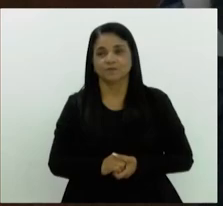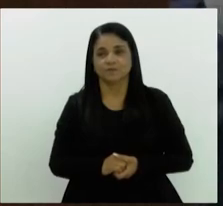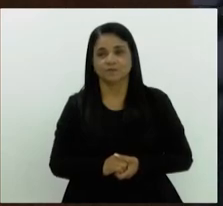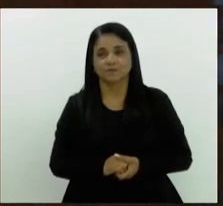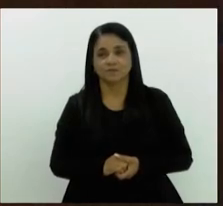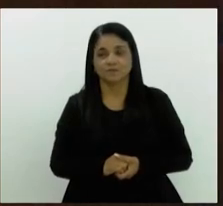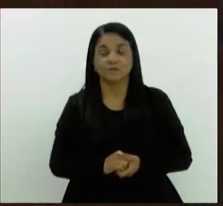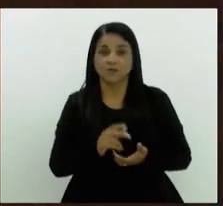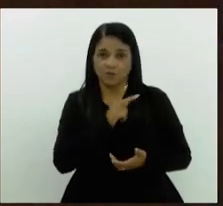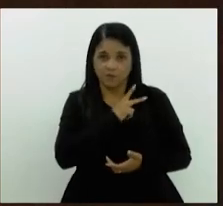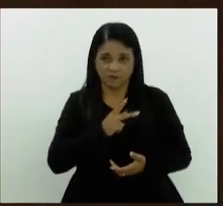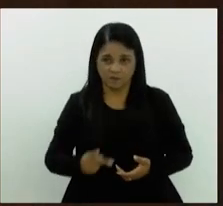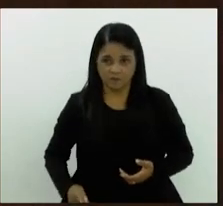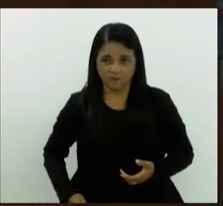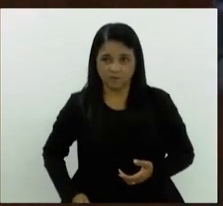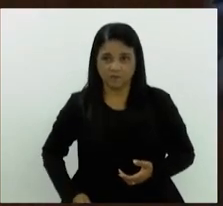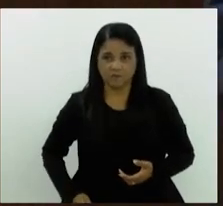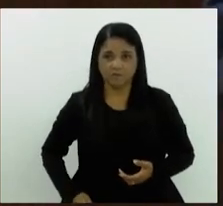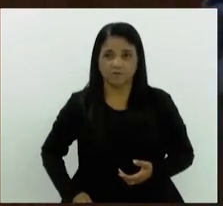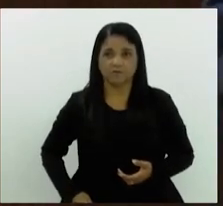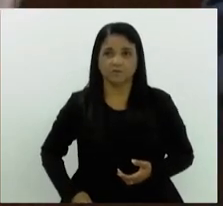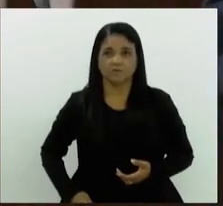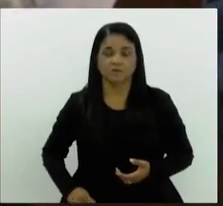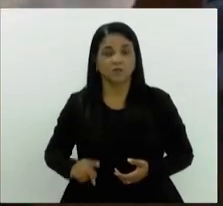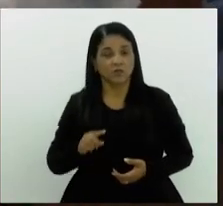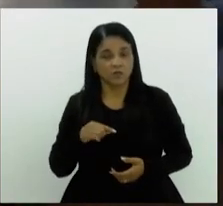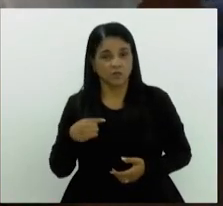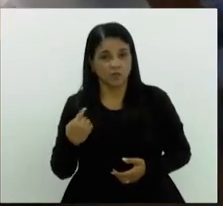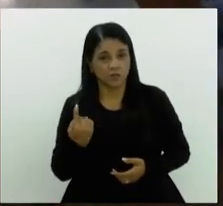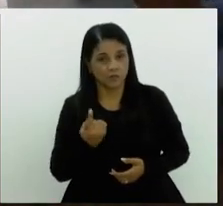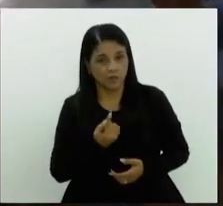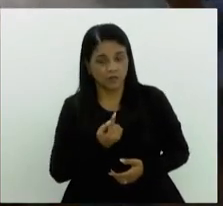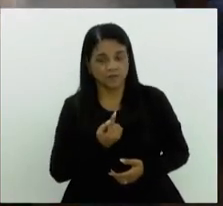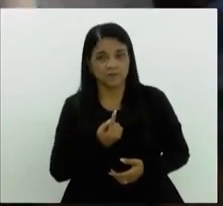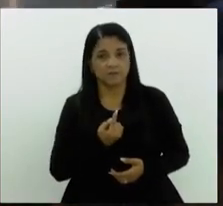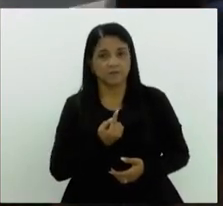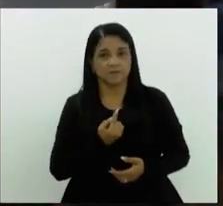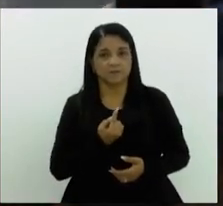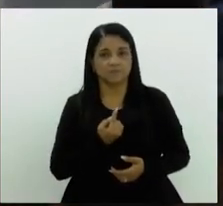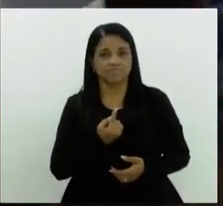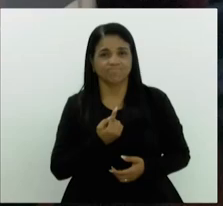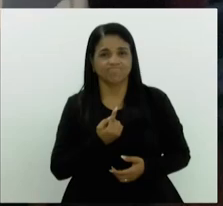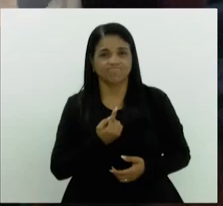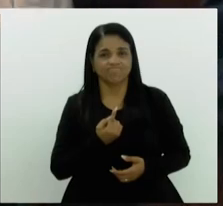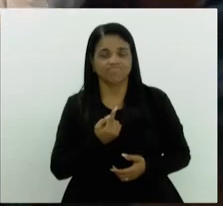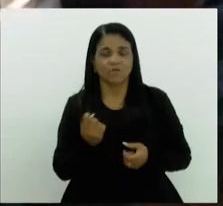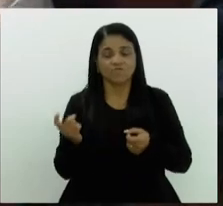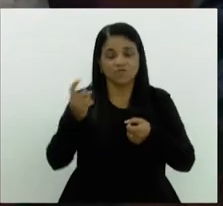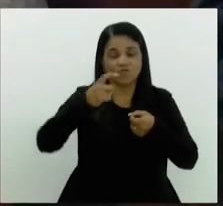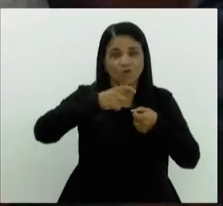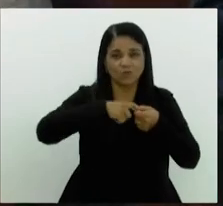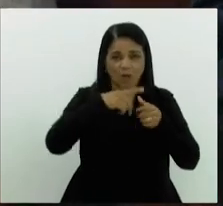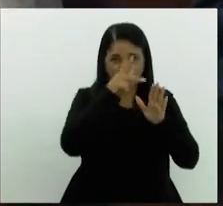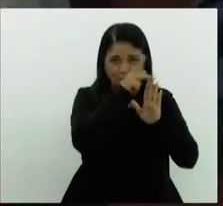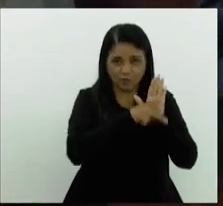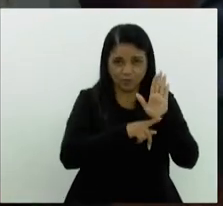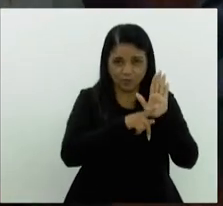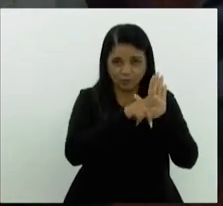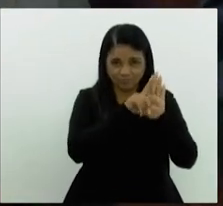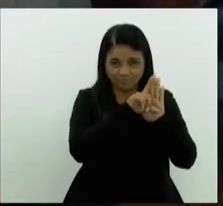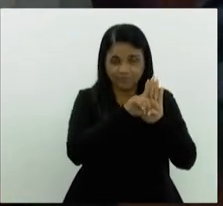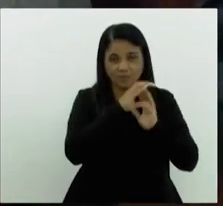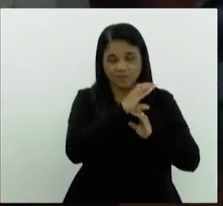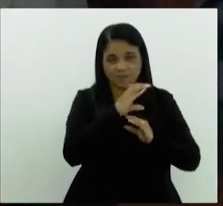presidente, nós vamos remeter este projeto à CCJ para avaliar a eventual